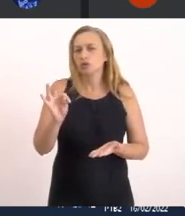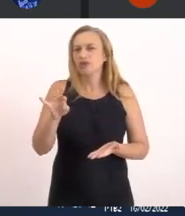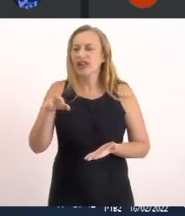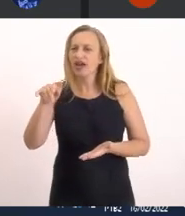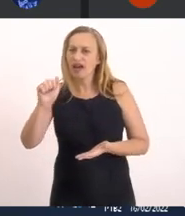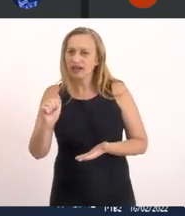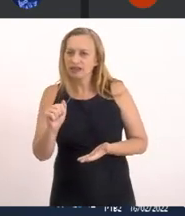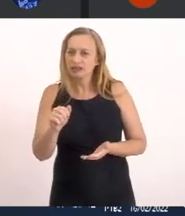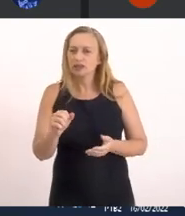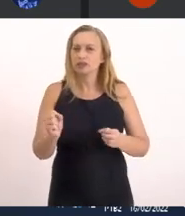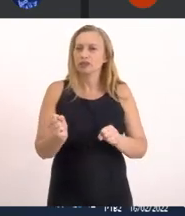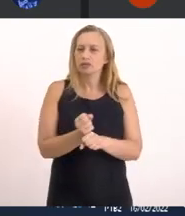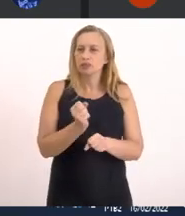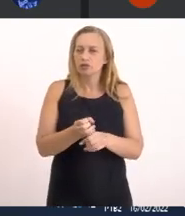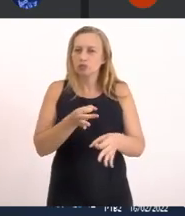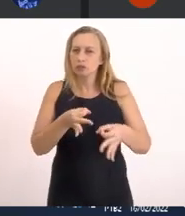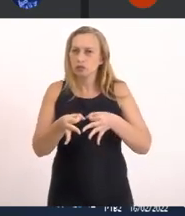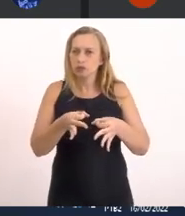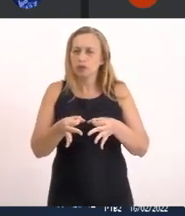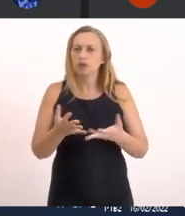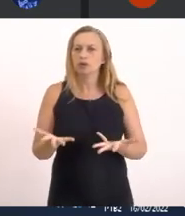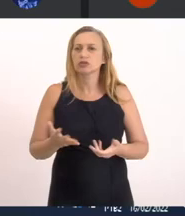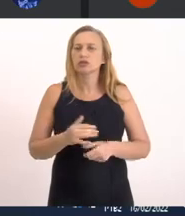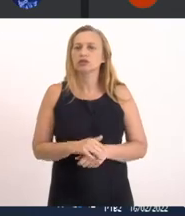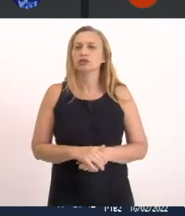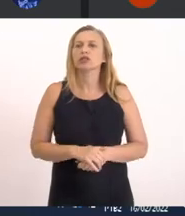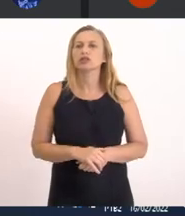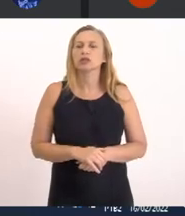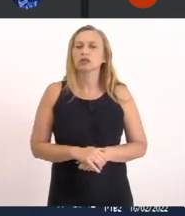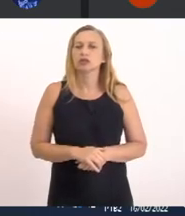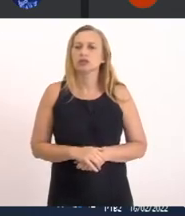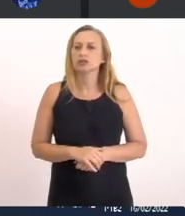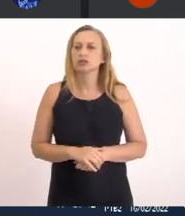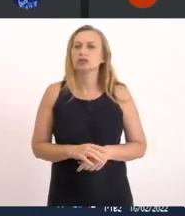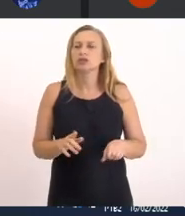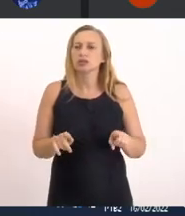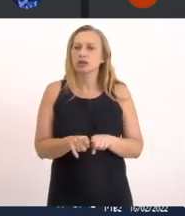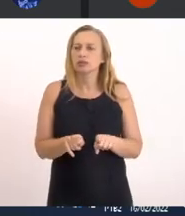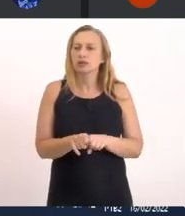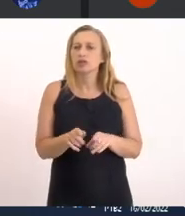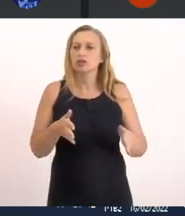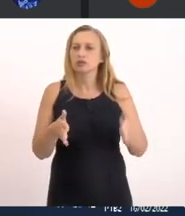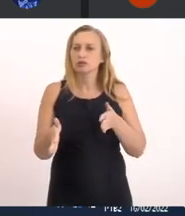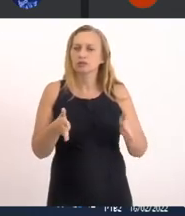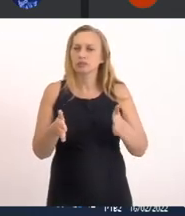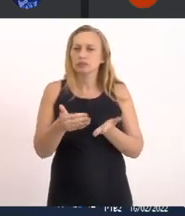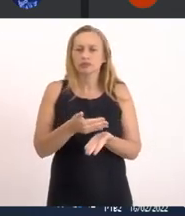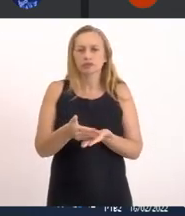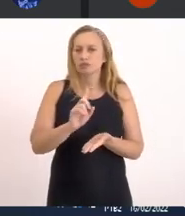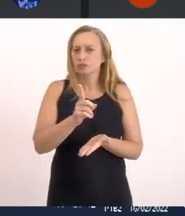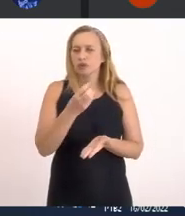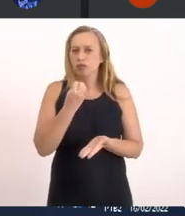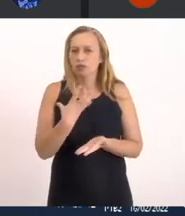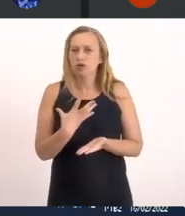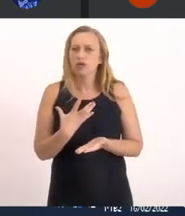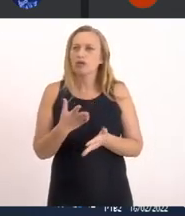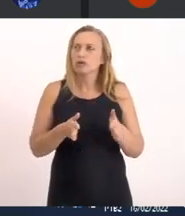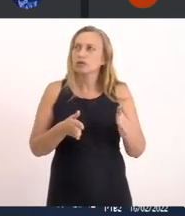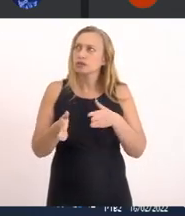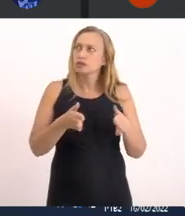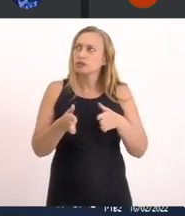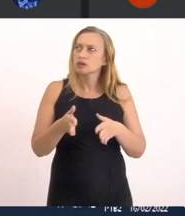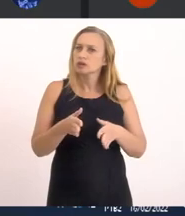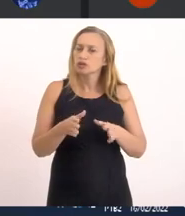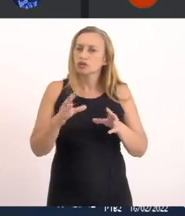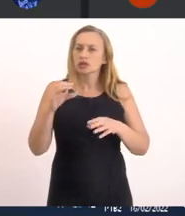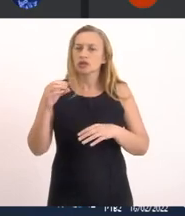construção Desse mole Veio em seguida Porque também O período Que iniciou Não era adequado O período De maio